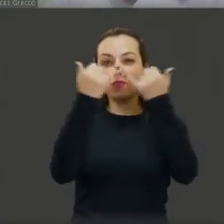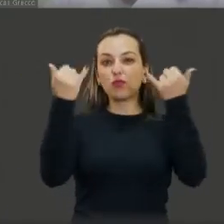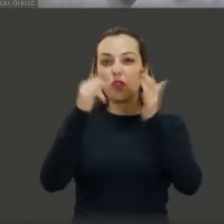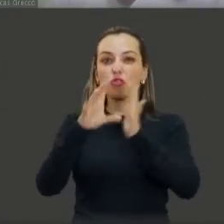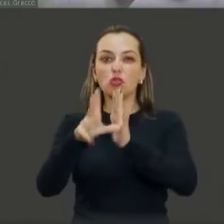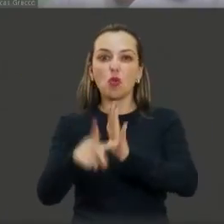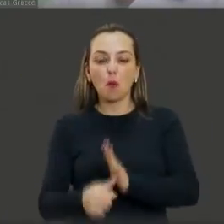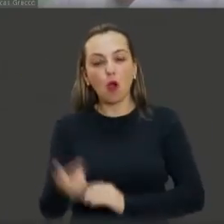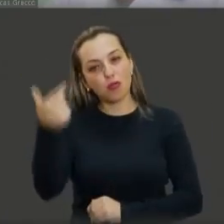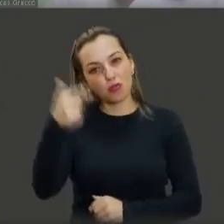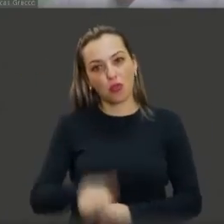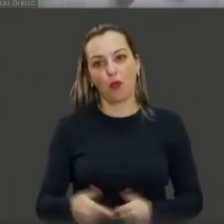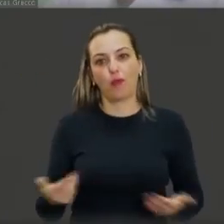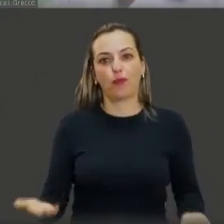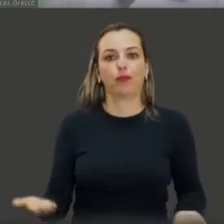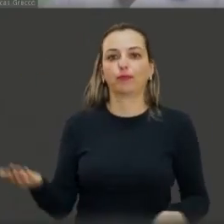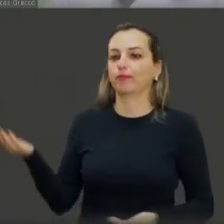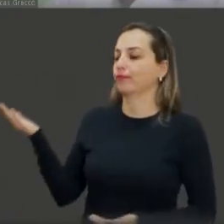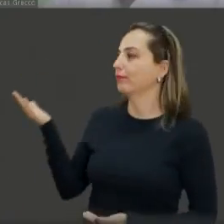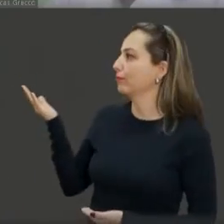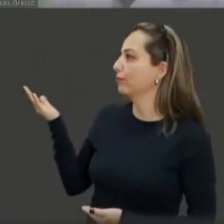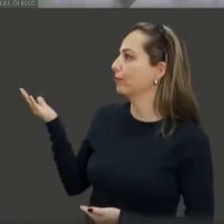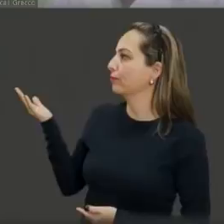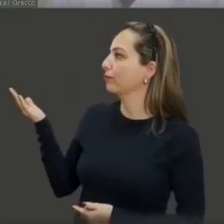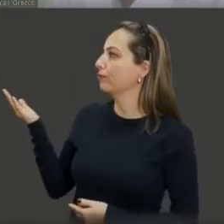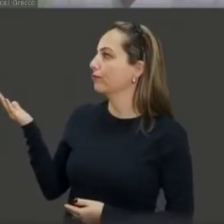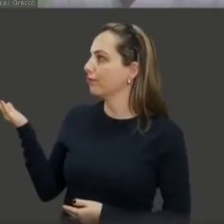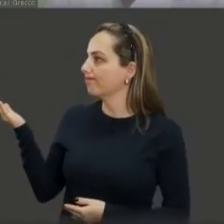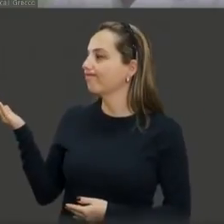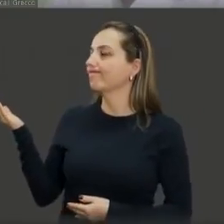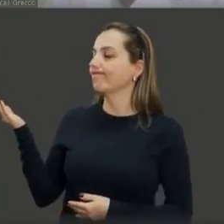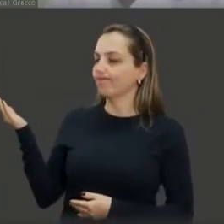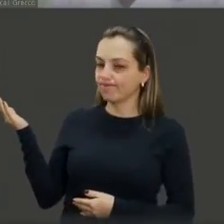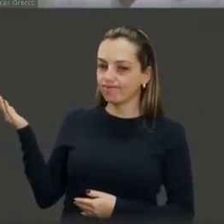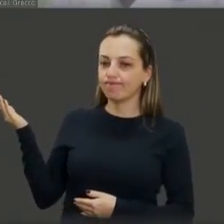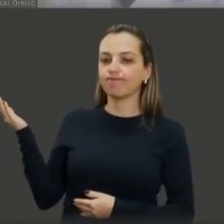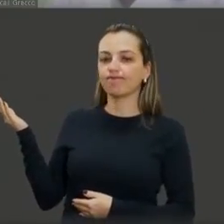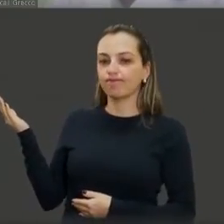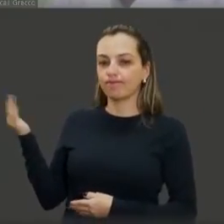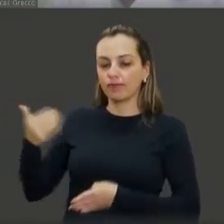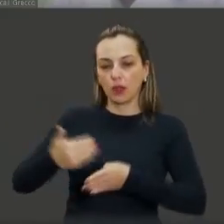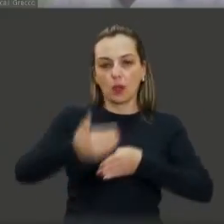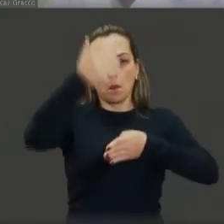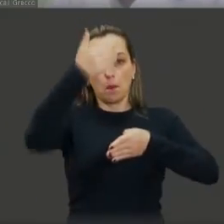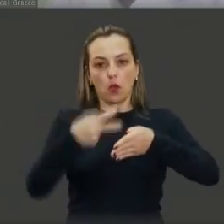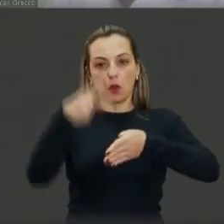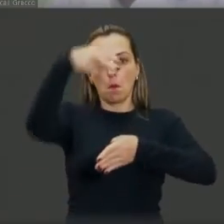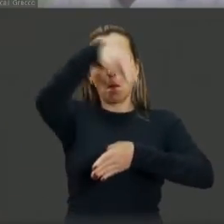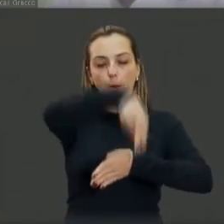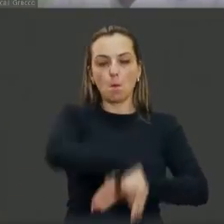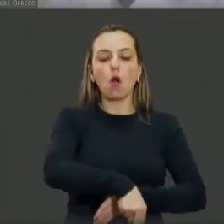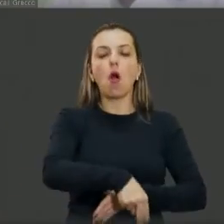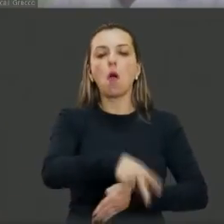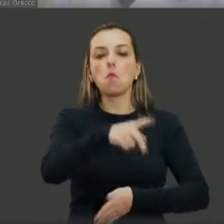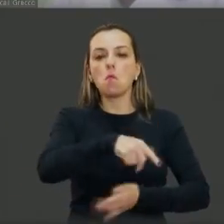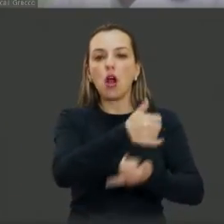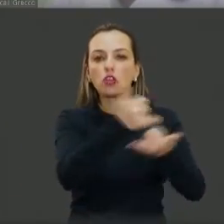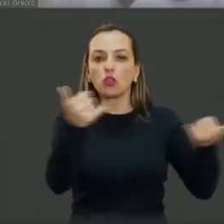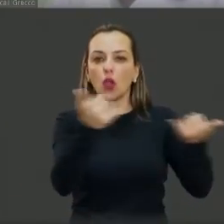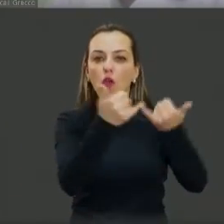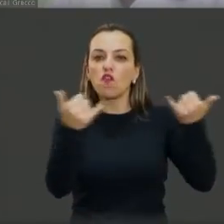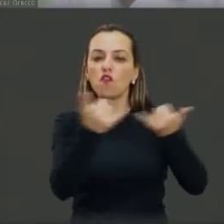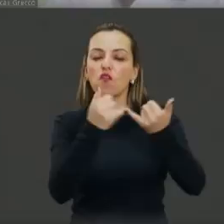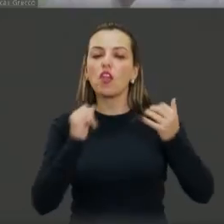novamente os fios. Olha aí. Olha aí, totalmente furtado. Pularam o muro, levaram duas